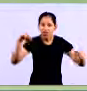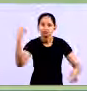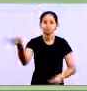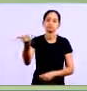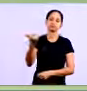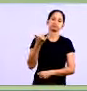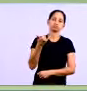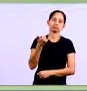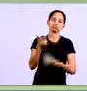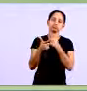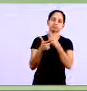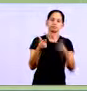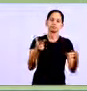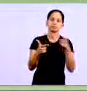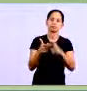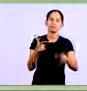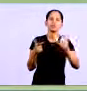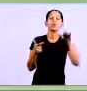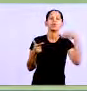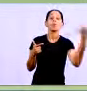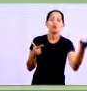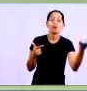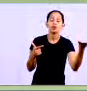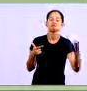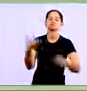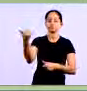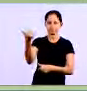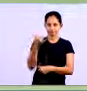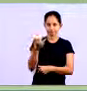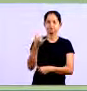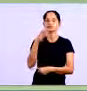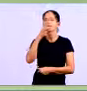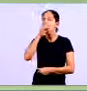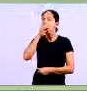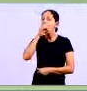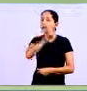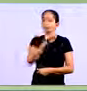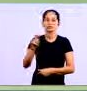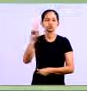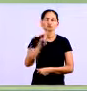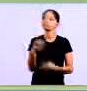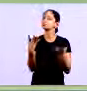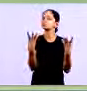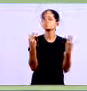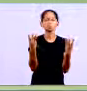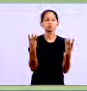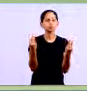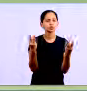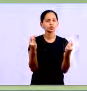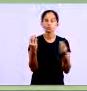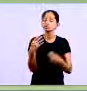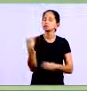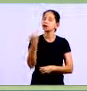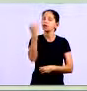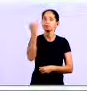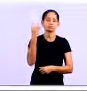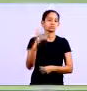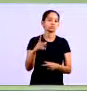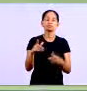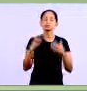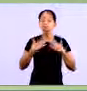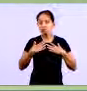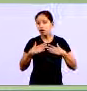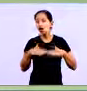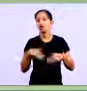Qual é o problema Que está acontecendo Então assim É uma coisa muito prática E muito útil Nos dias de hoje Né É uma forma muito tranqu